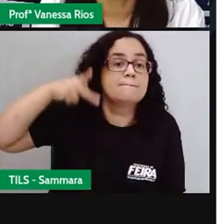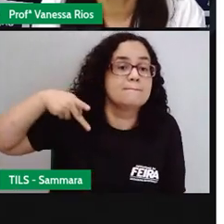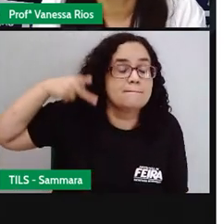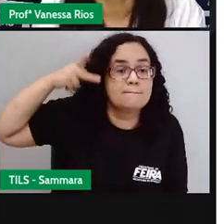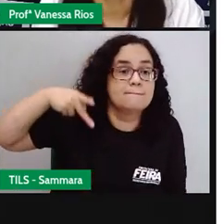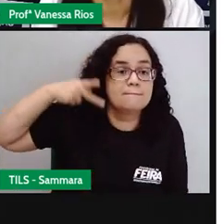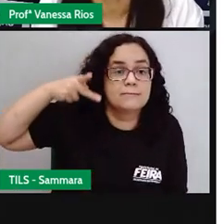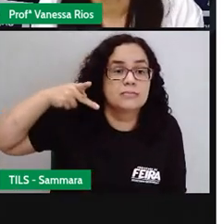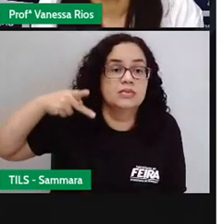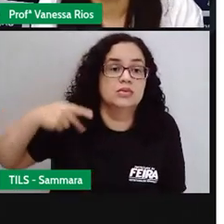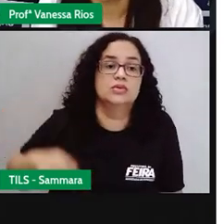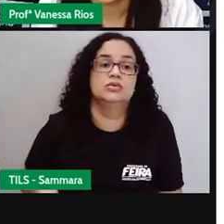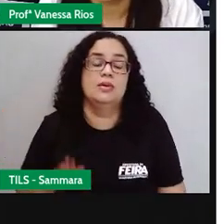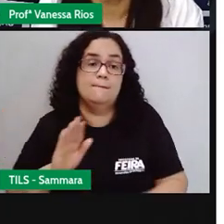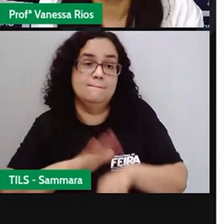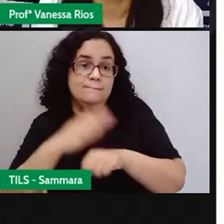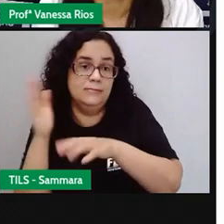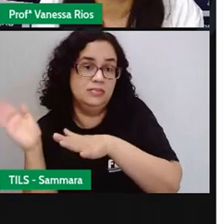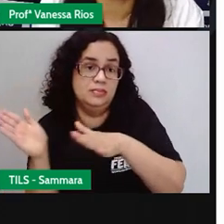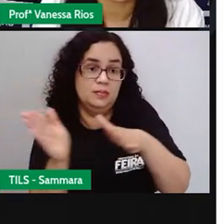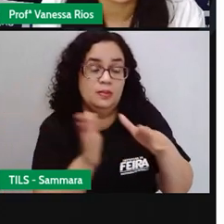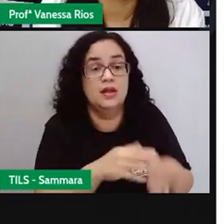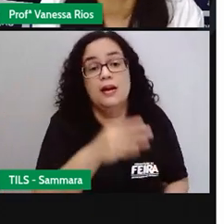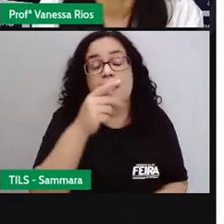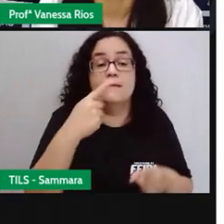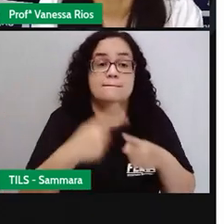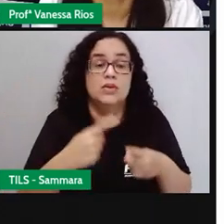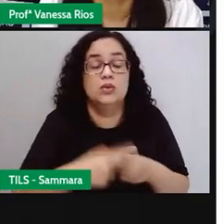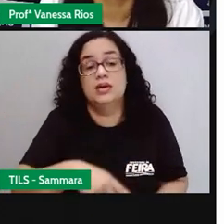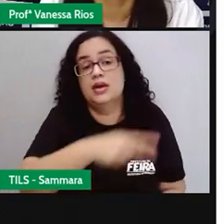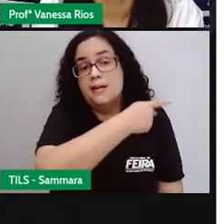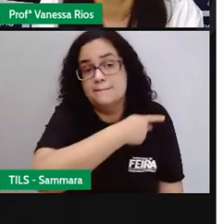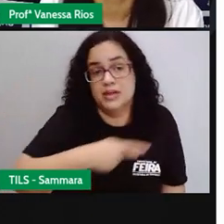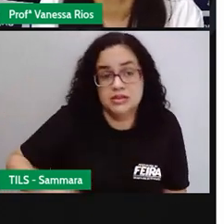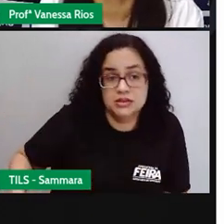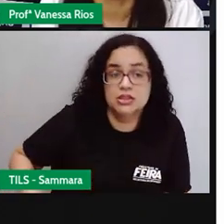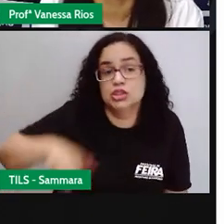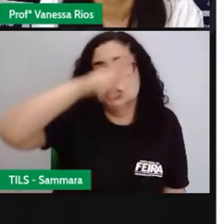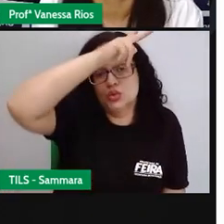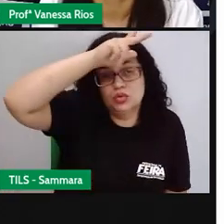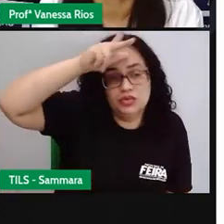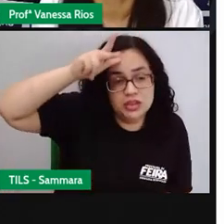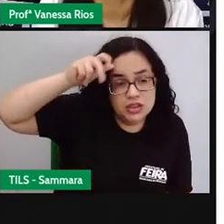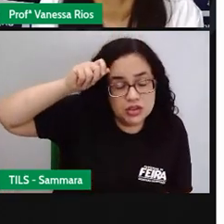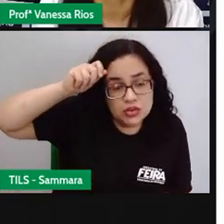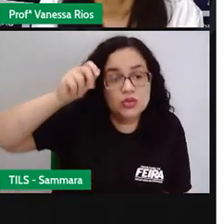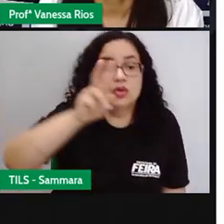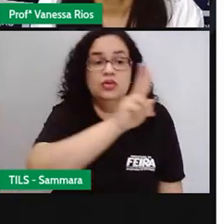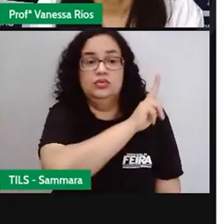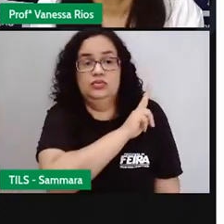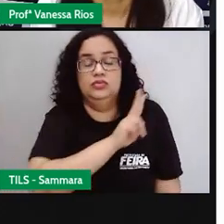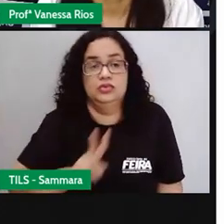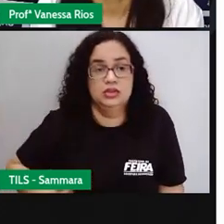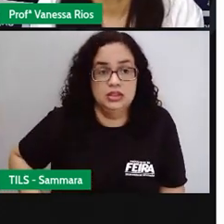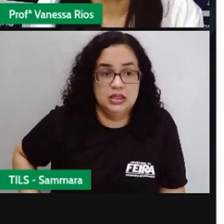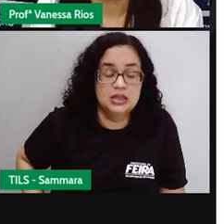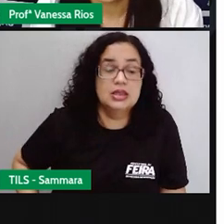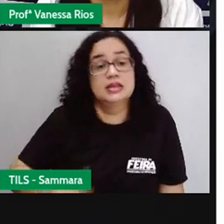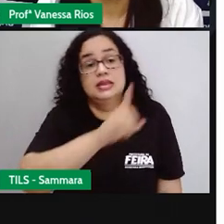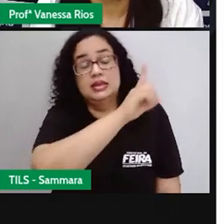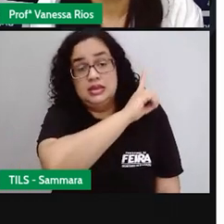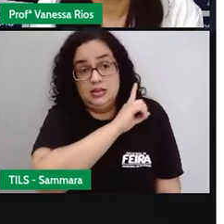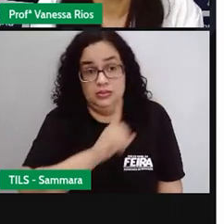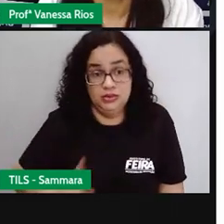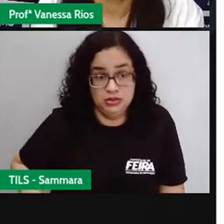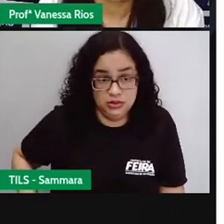em que o mandato dura mais tempo, porque presidente, governador, prefeito, vereador, deputados